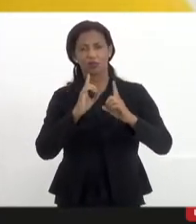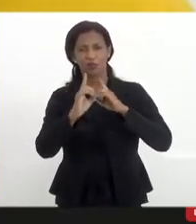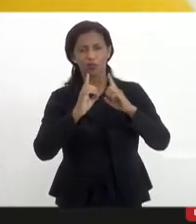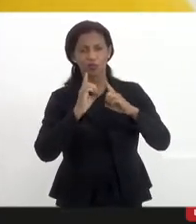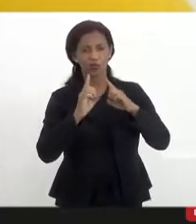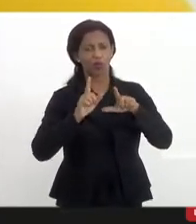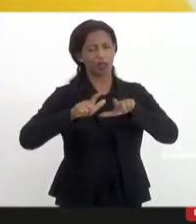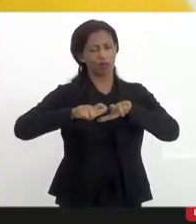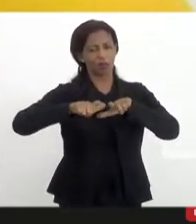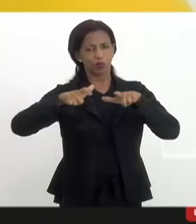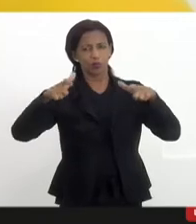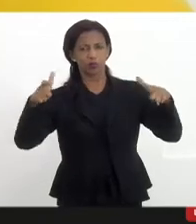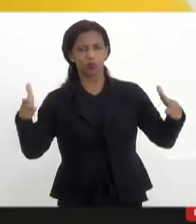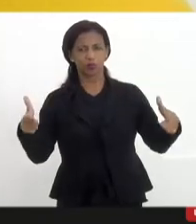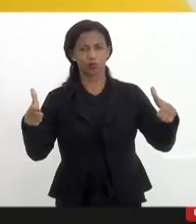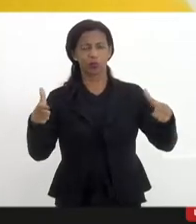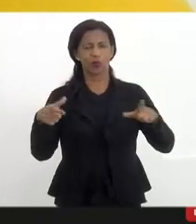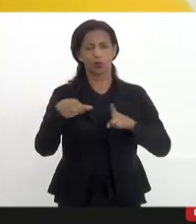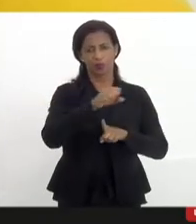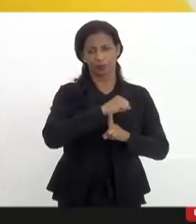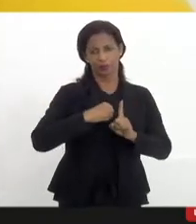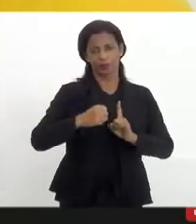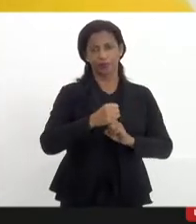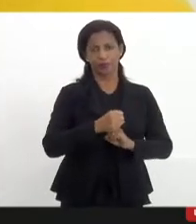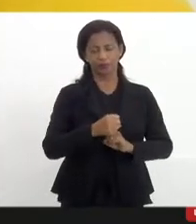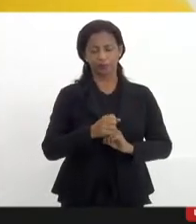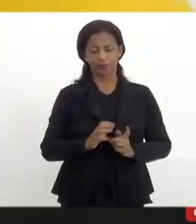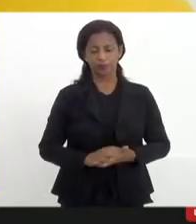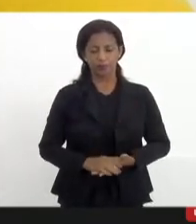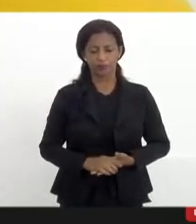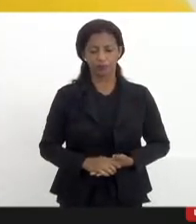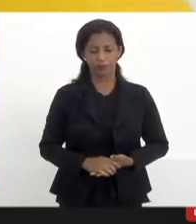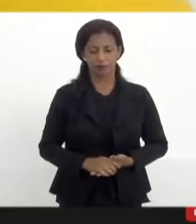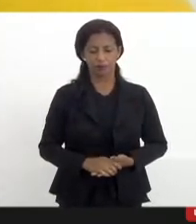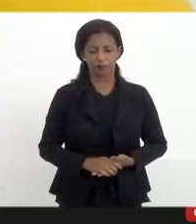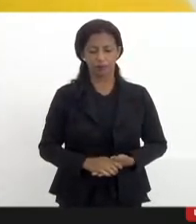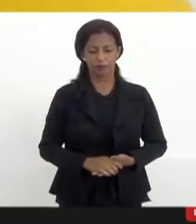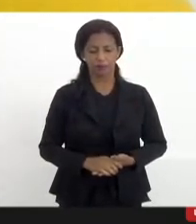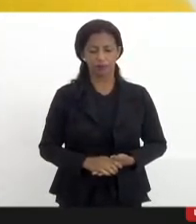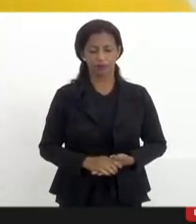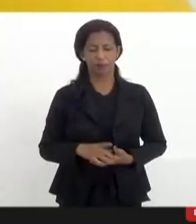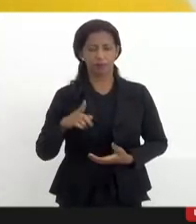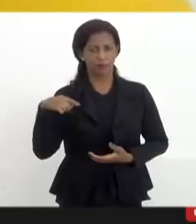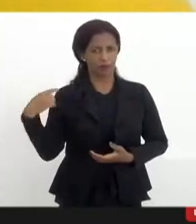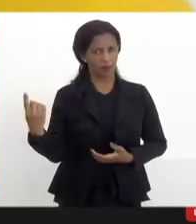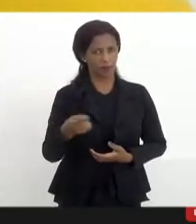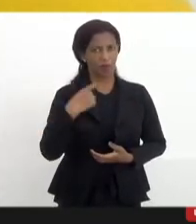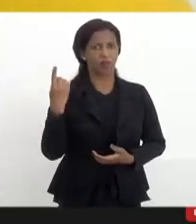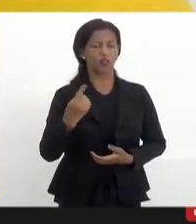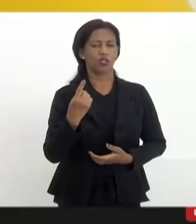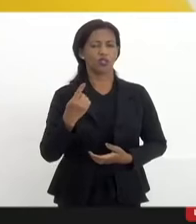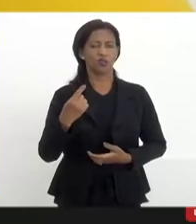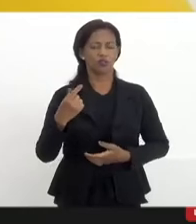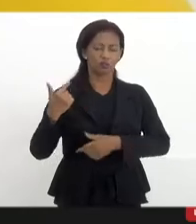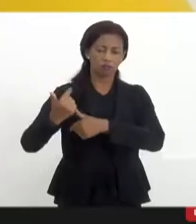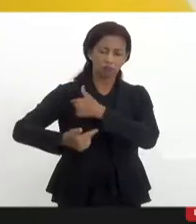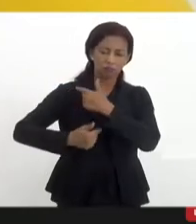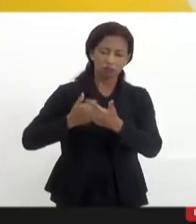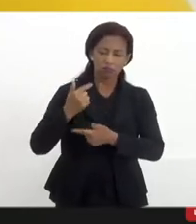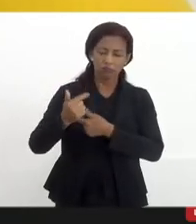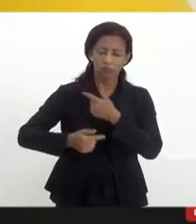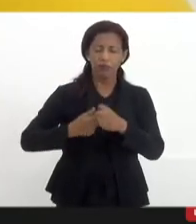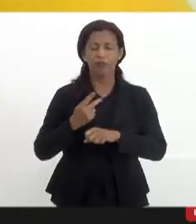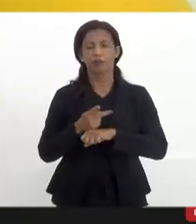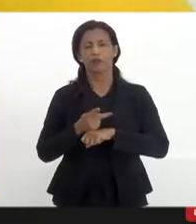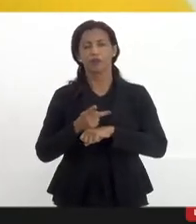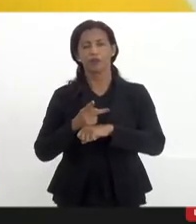de ampliação com a sociedade. A gente tem atuando aqui na frente parlamentar e buscado